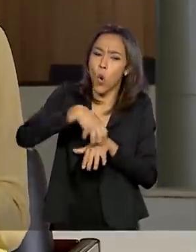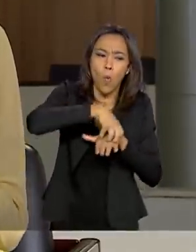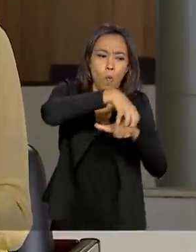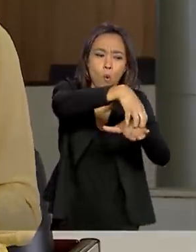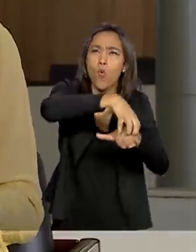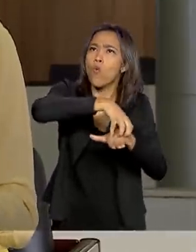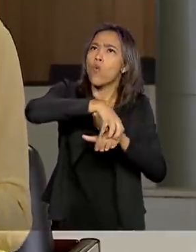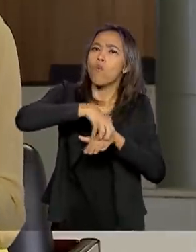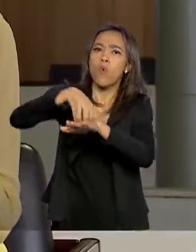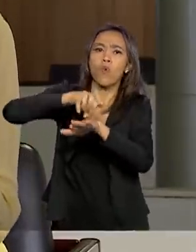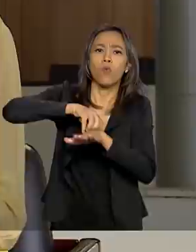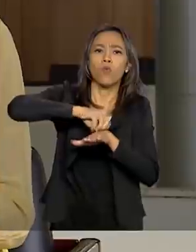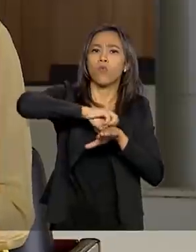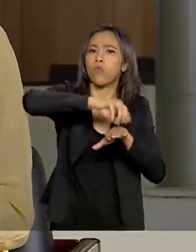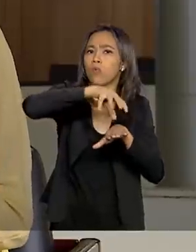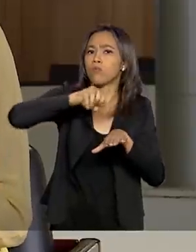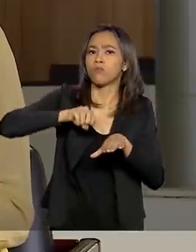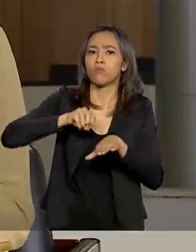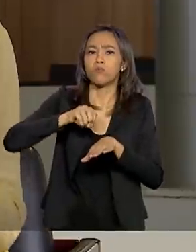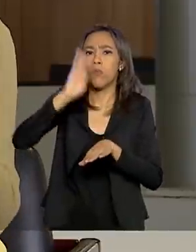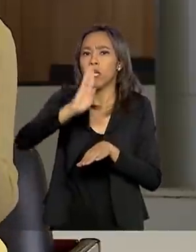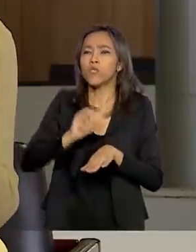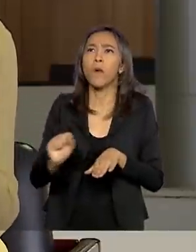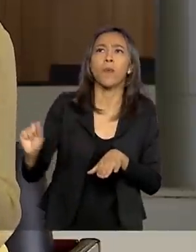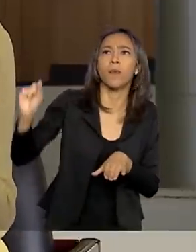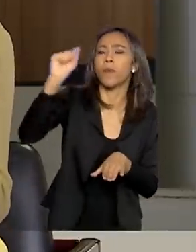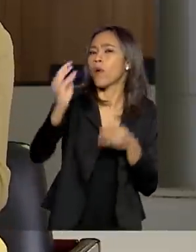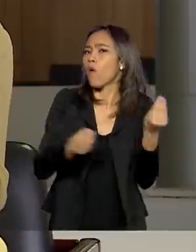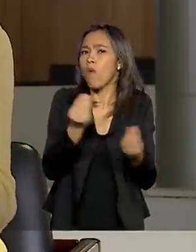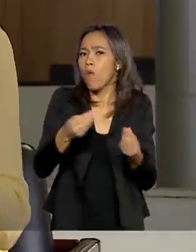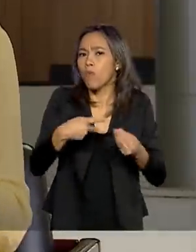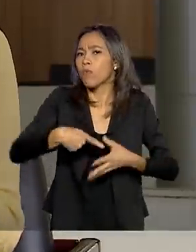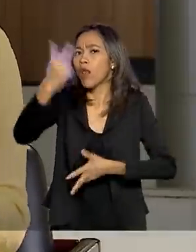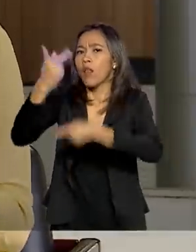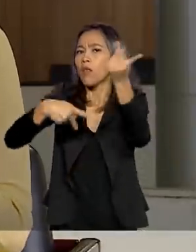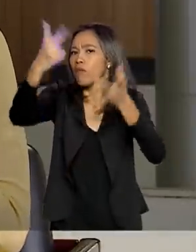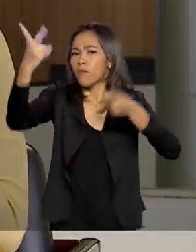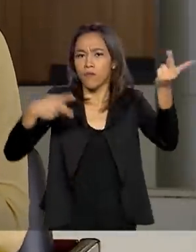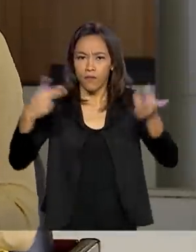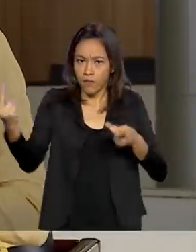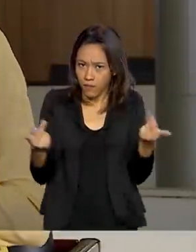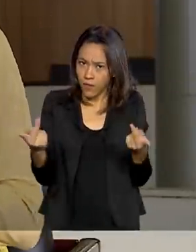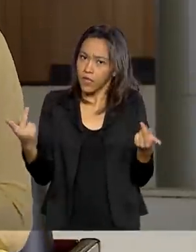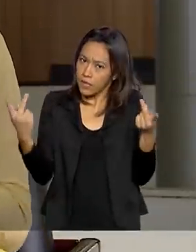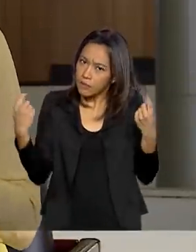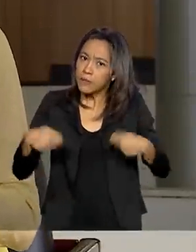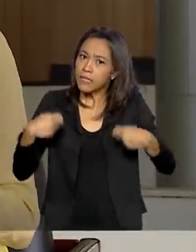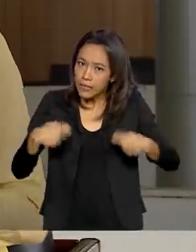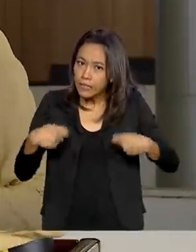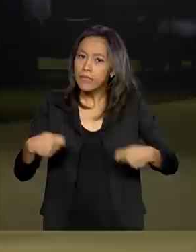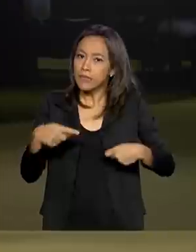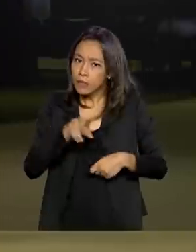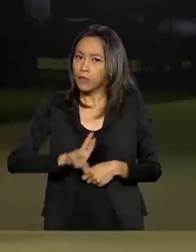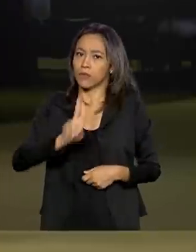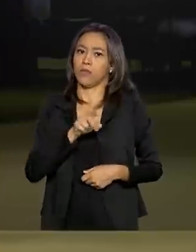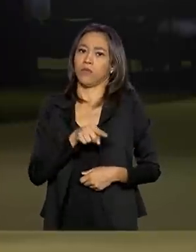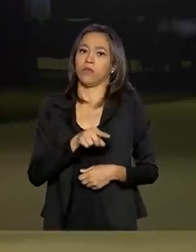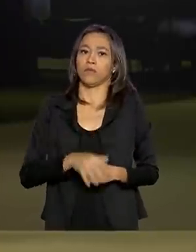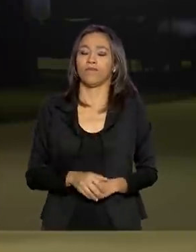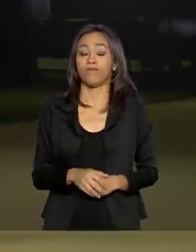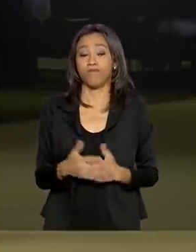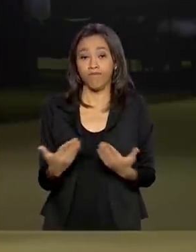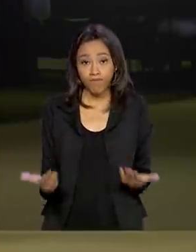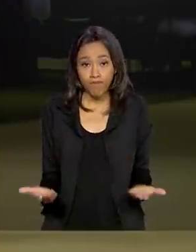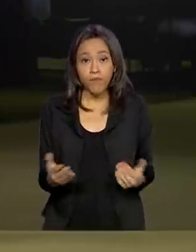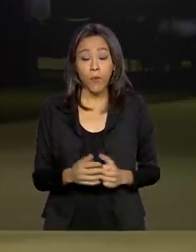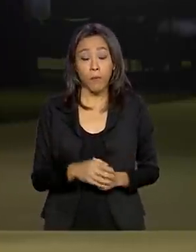ministério e o governo estão garantindo que esses produtos cheguem na ponta onde realmente precisam ser usados? Bom, essa